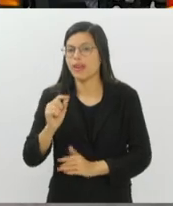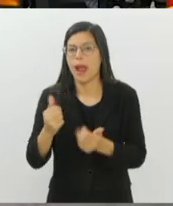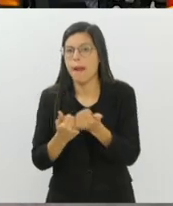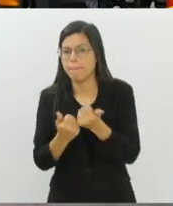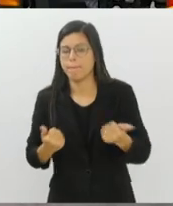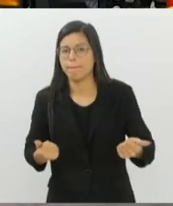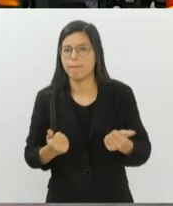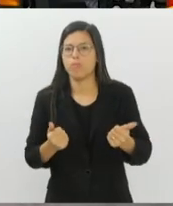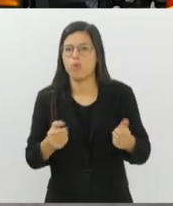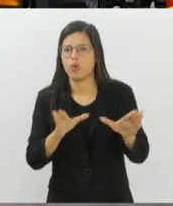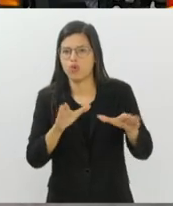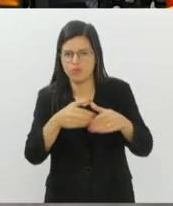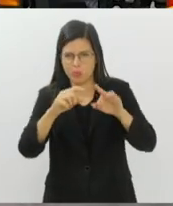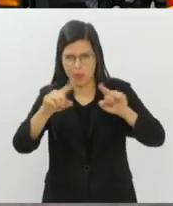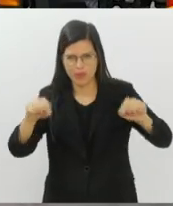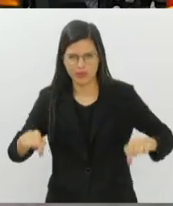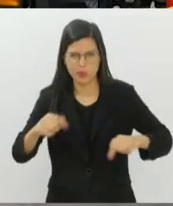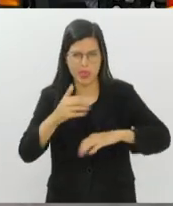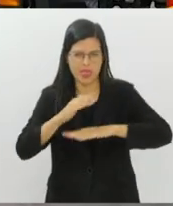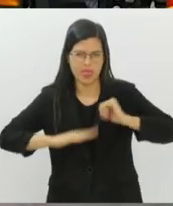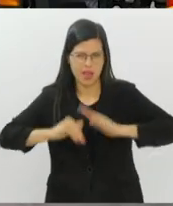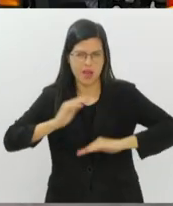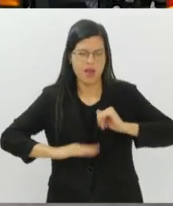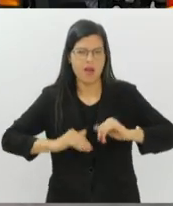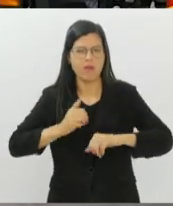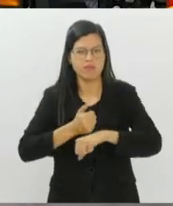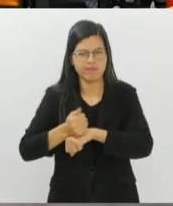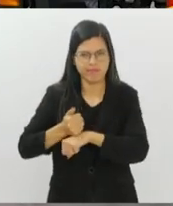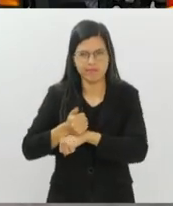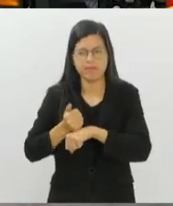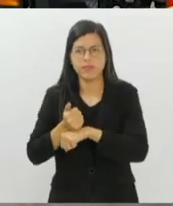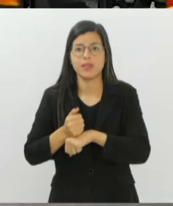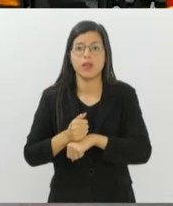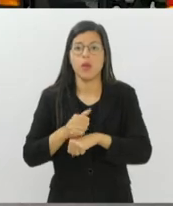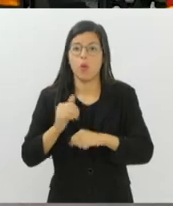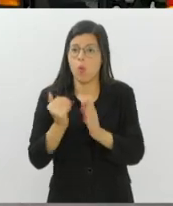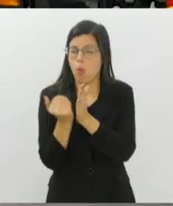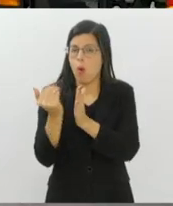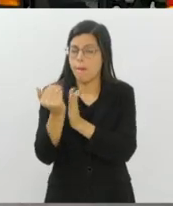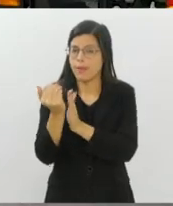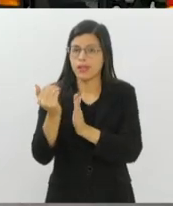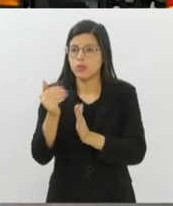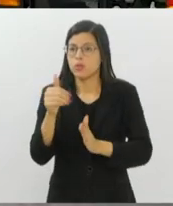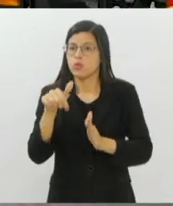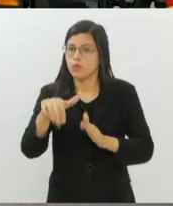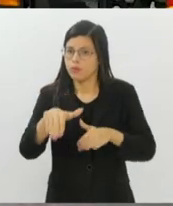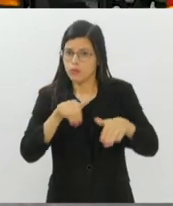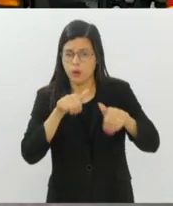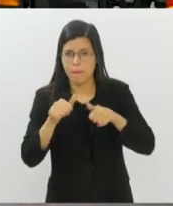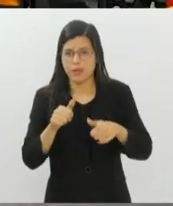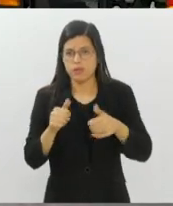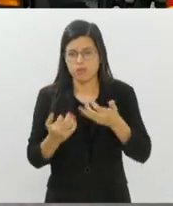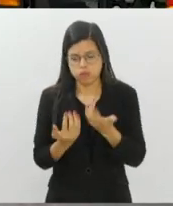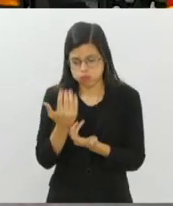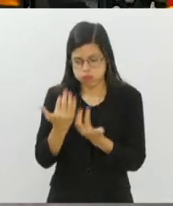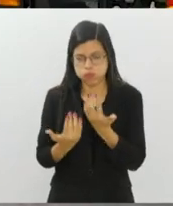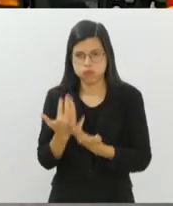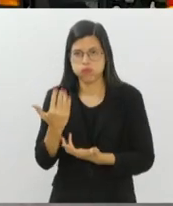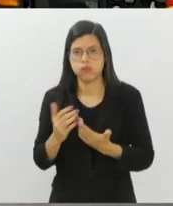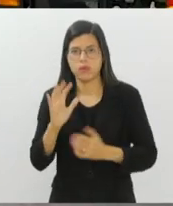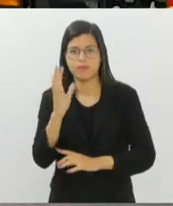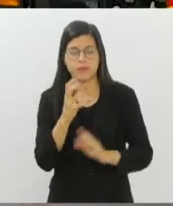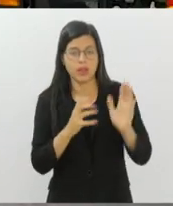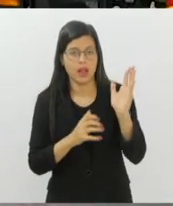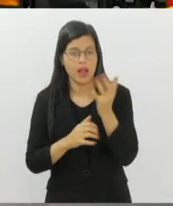em todas as unidades do Corpo de Bombeiros. O aumento das ocorrências de incêndios florestais está diretamente ligado ao aquecimento